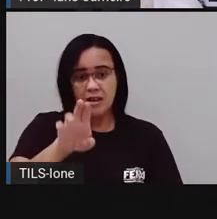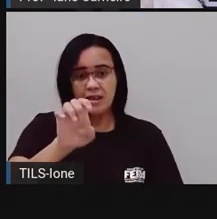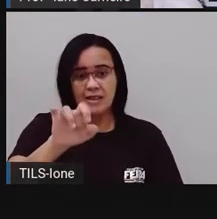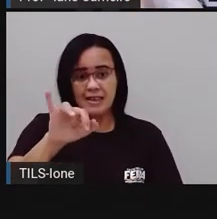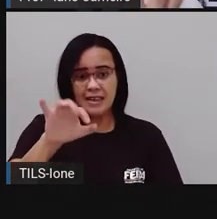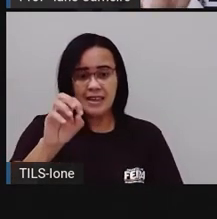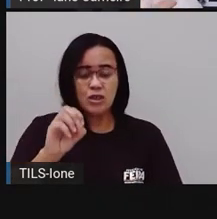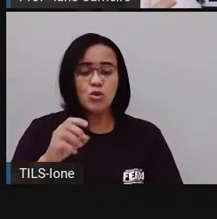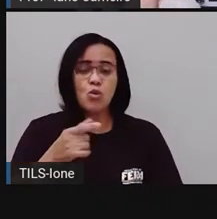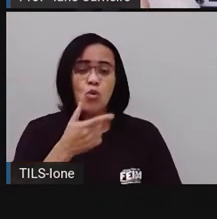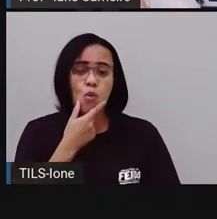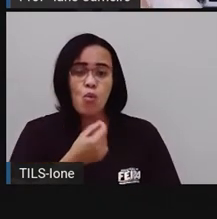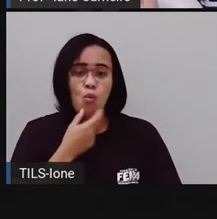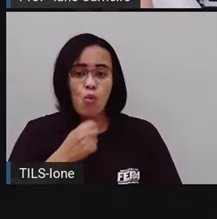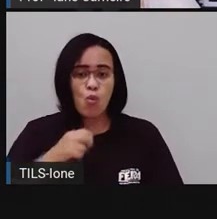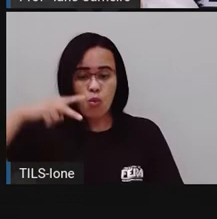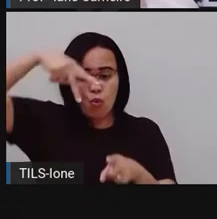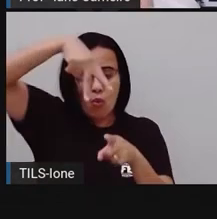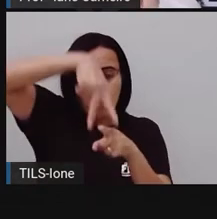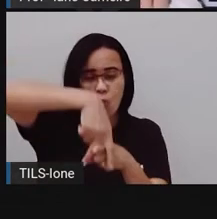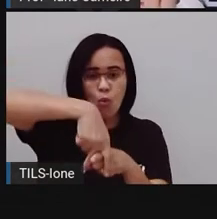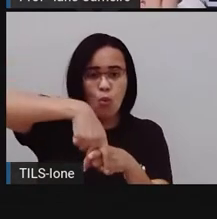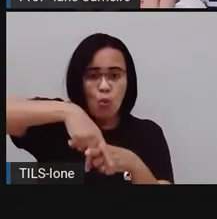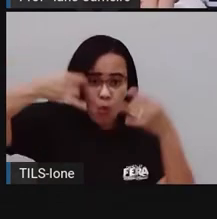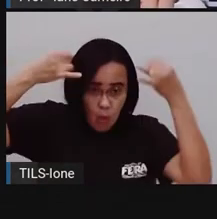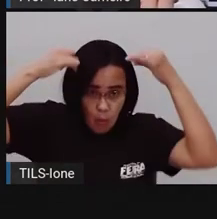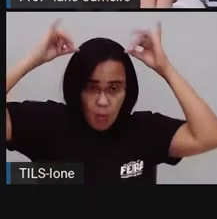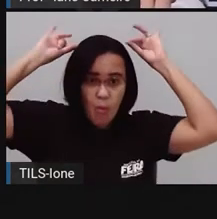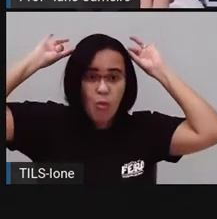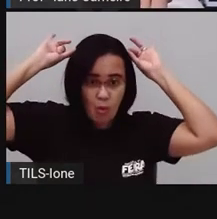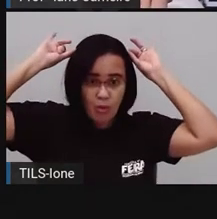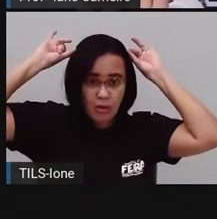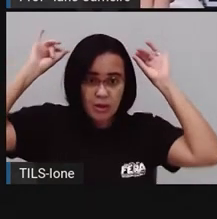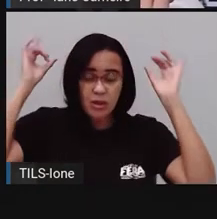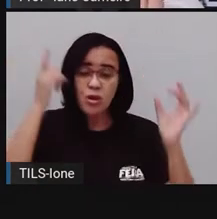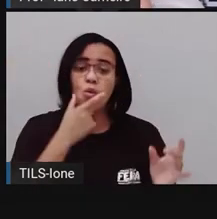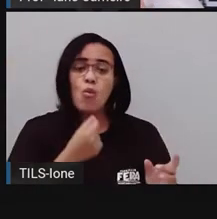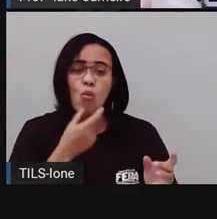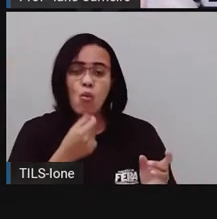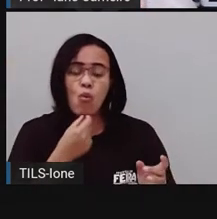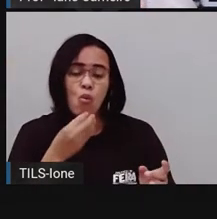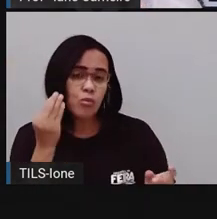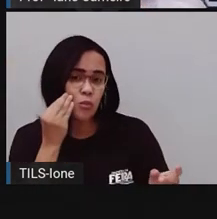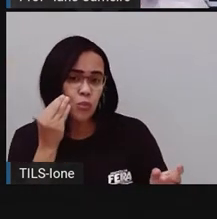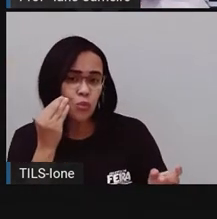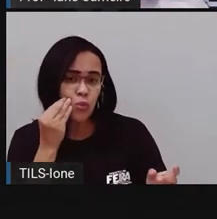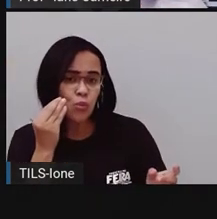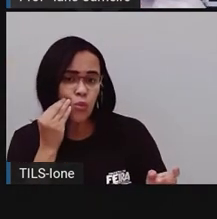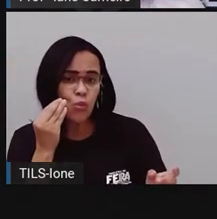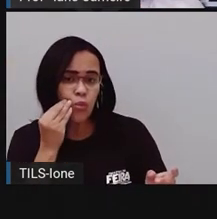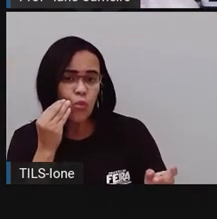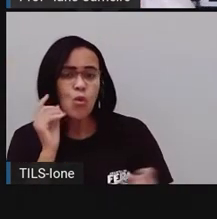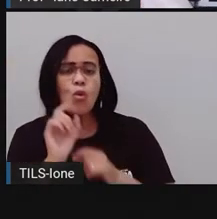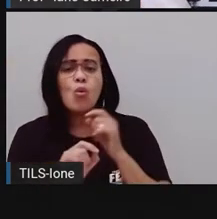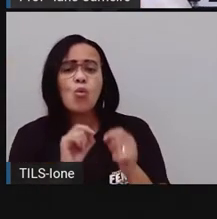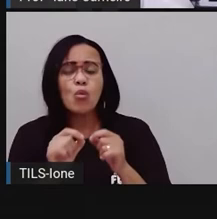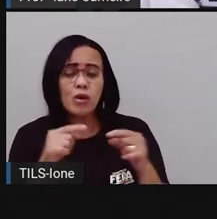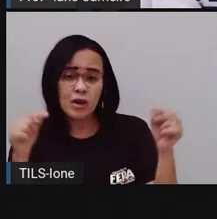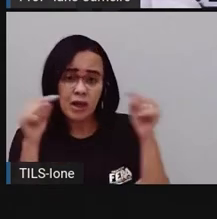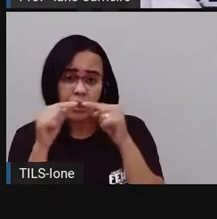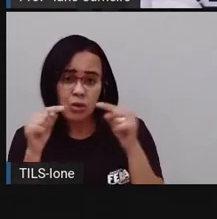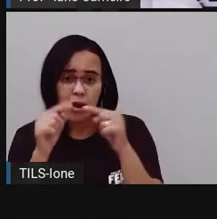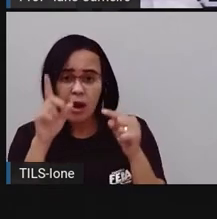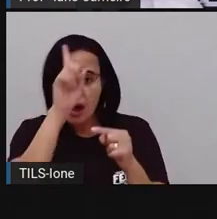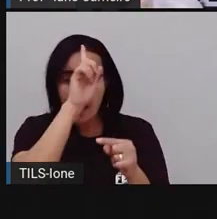Juracidória, ele tentou, né, representar aqui de amarelo a roupa de couro do vaqueiro,